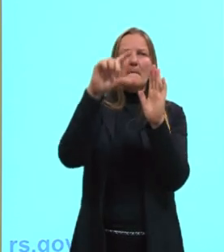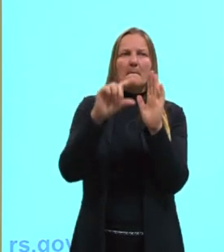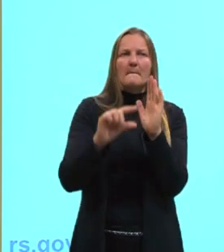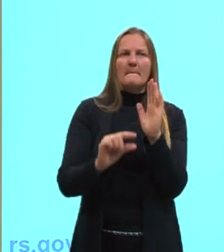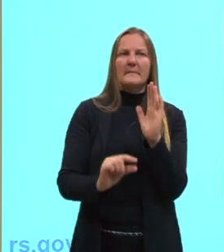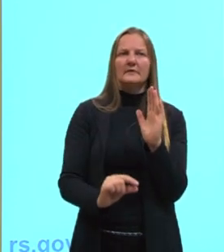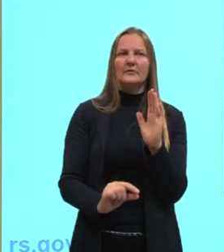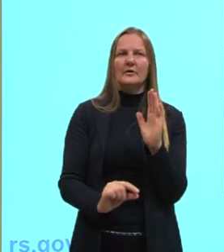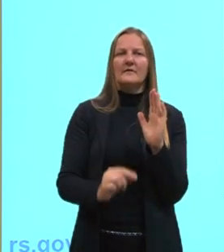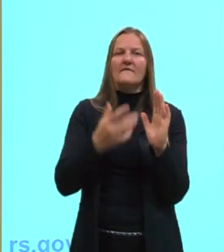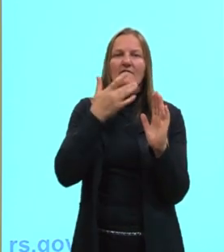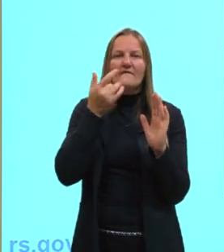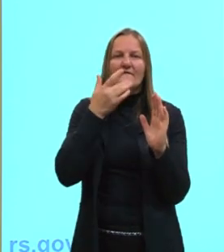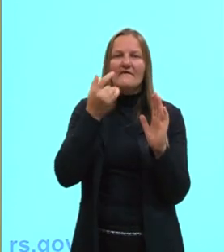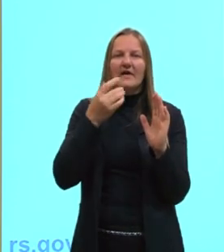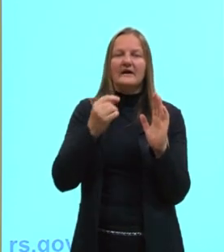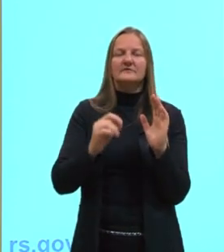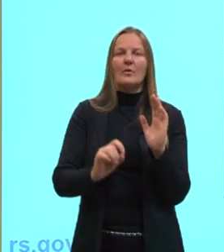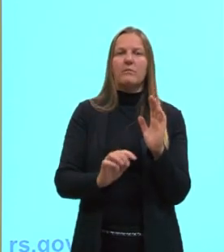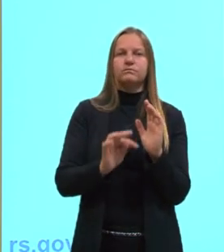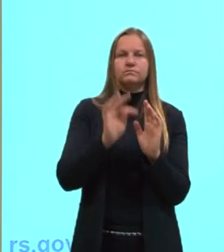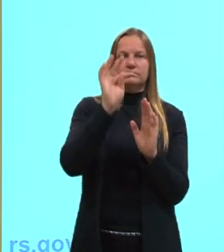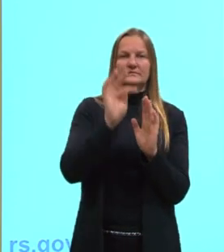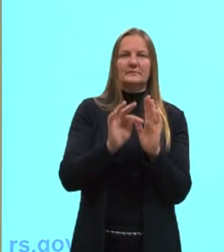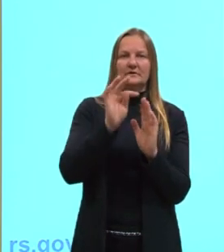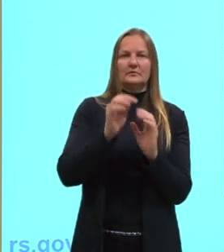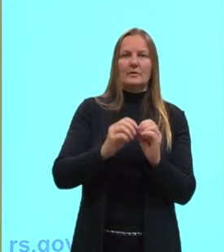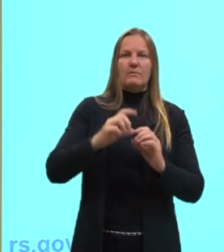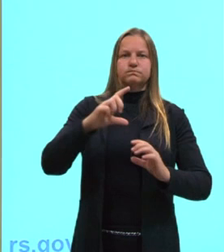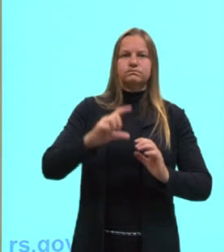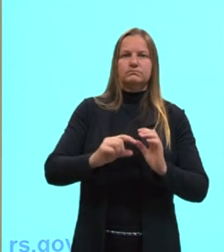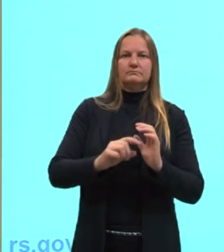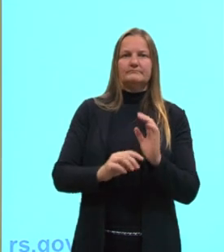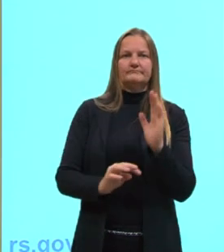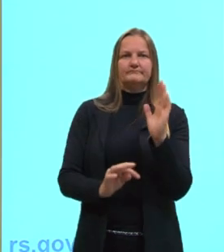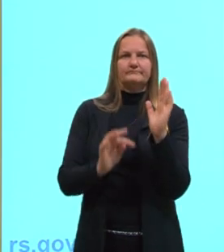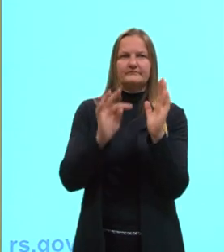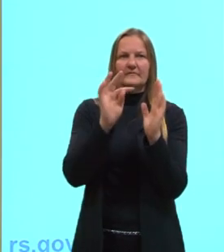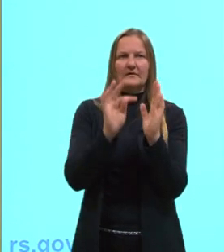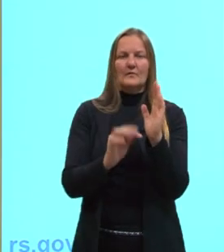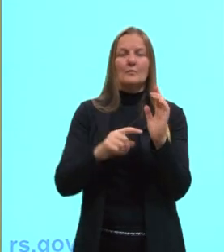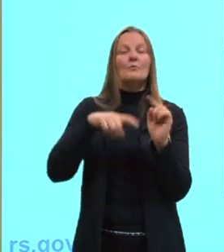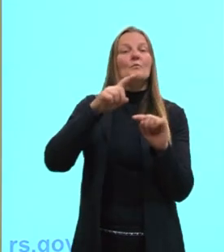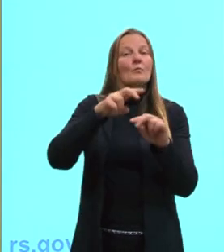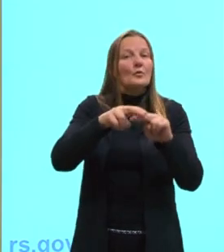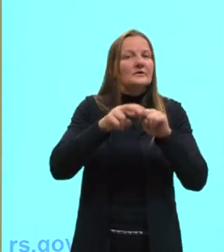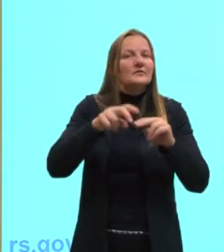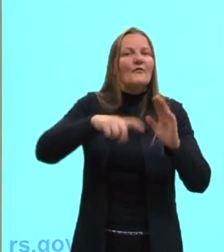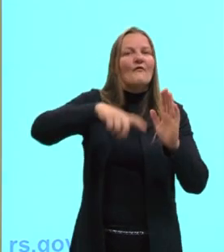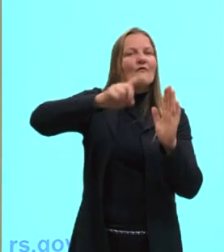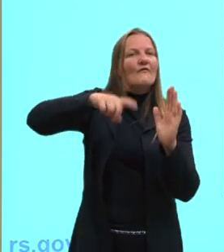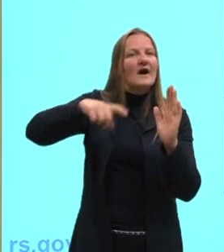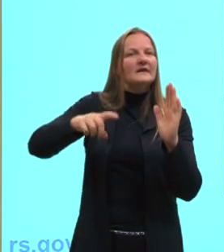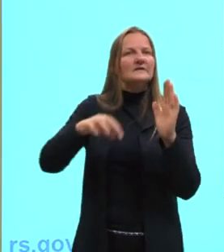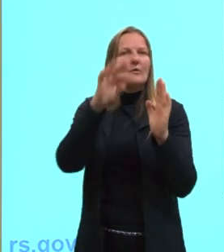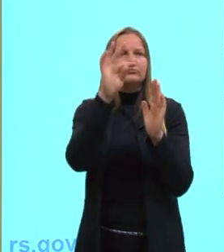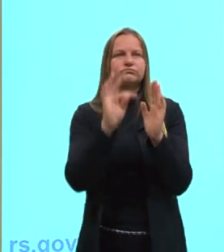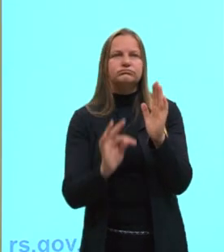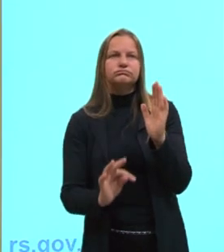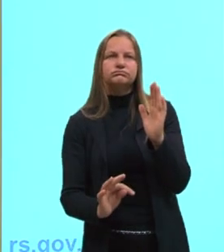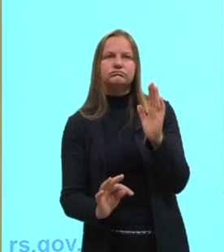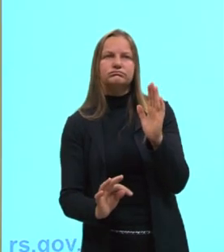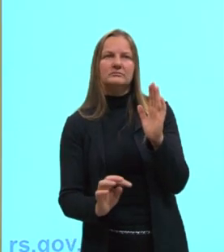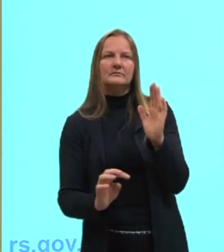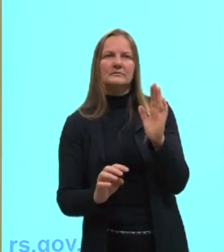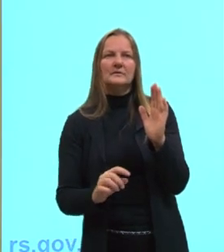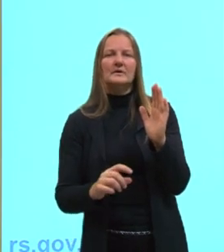mais fácil, né, dele aumentar a sua temperatura ou diminuir, por isso que é variação. E quanto maior o calor